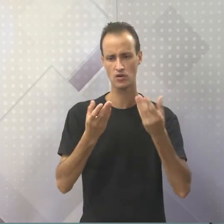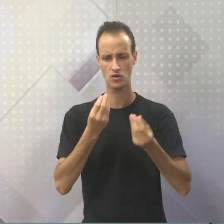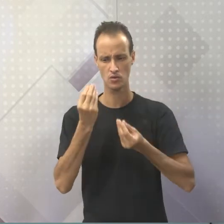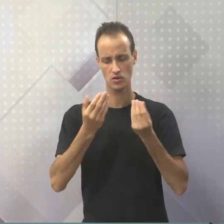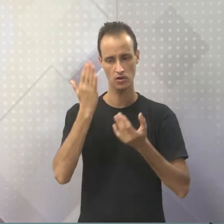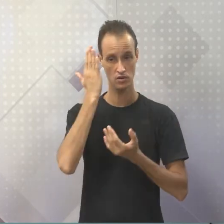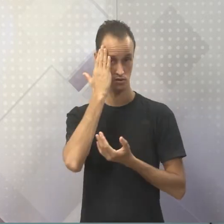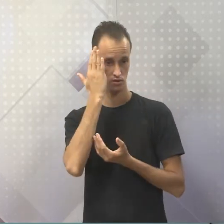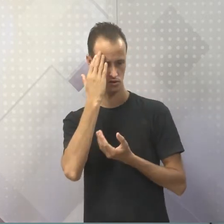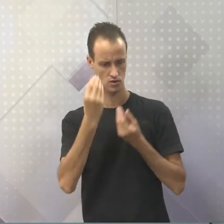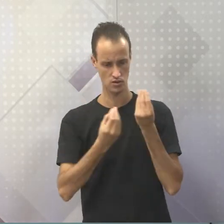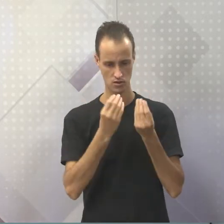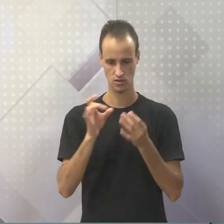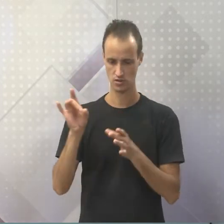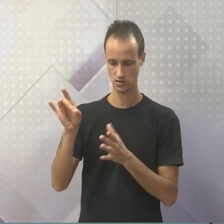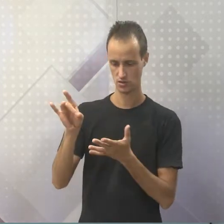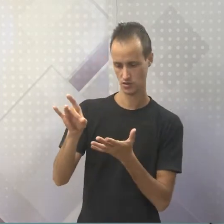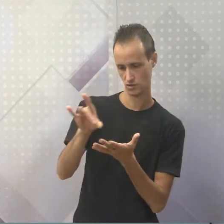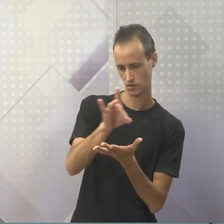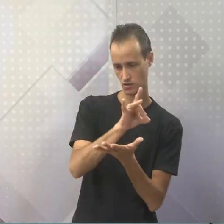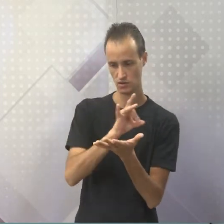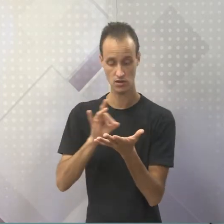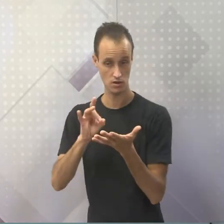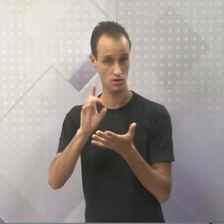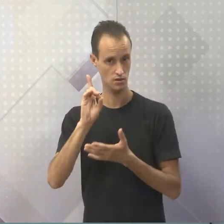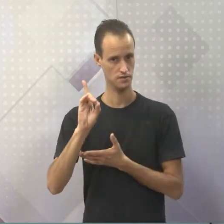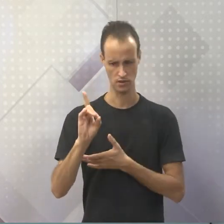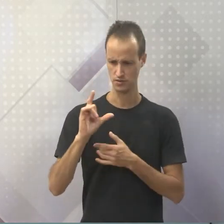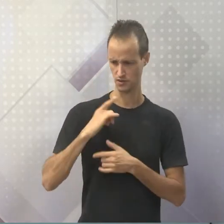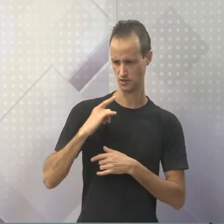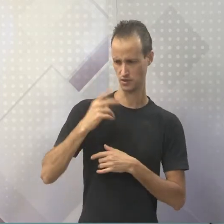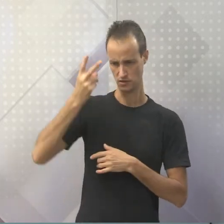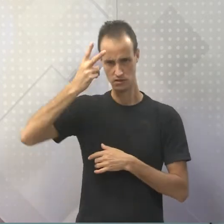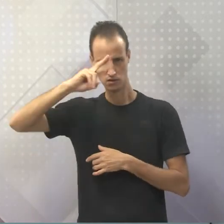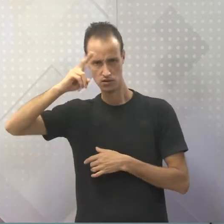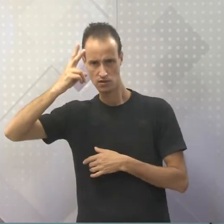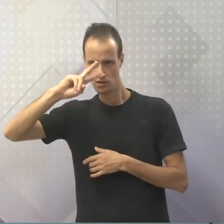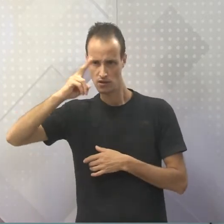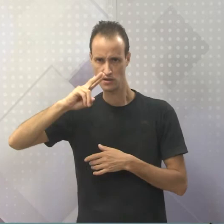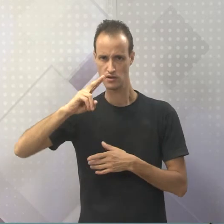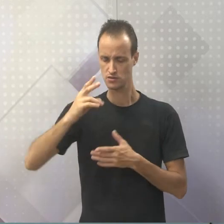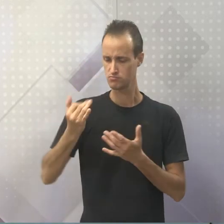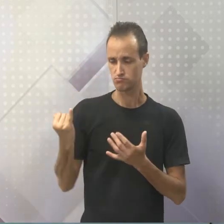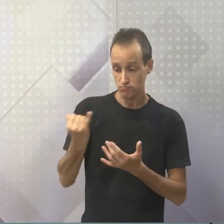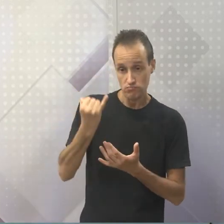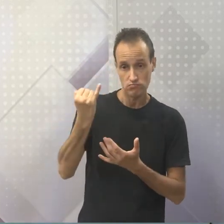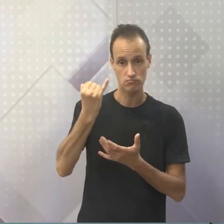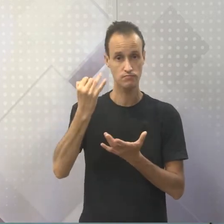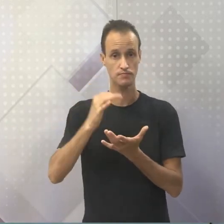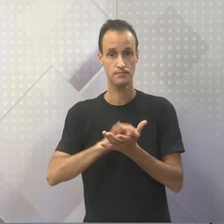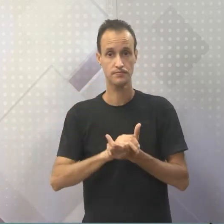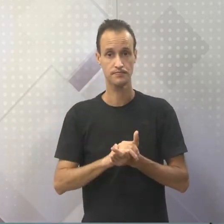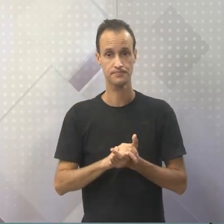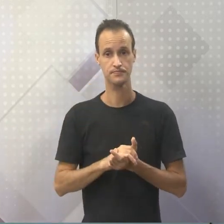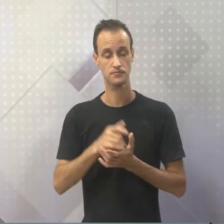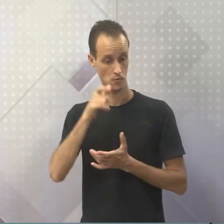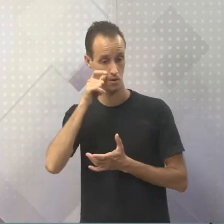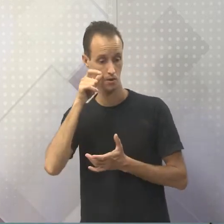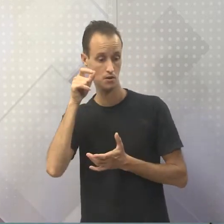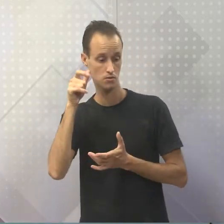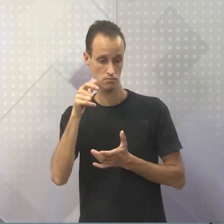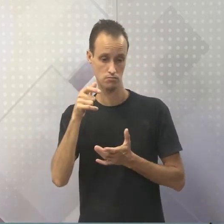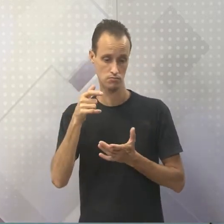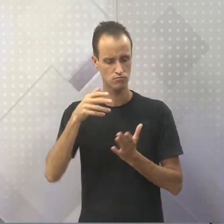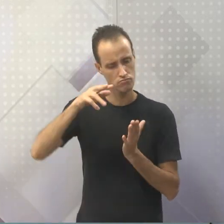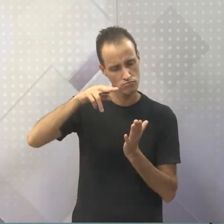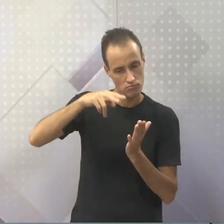porque de cada deuses desses que eu falei para vocês tem uma história, uma história bem relevante e bem interessante de